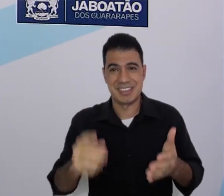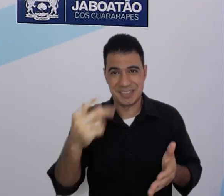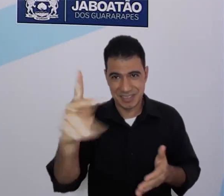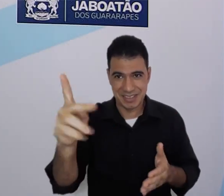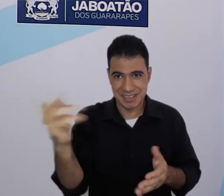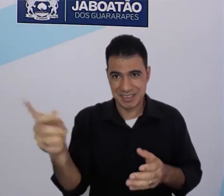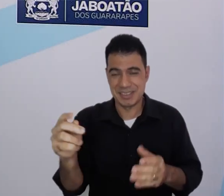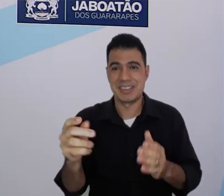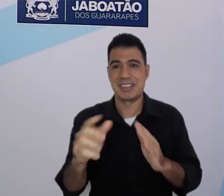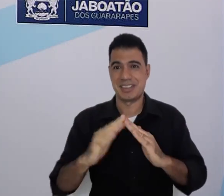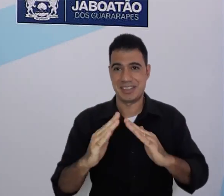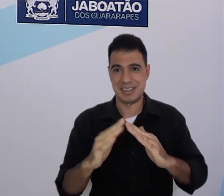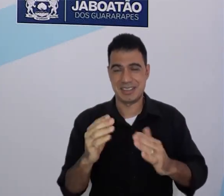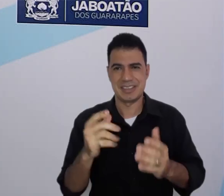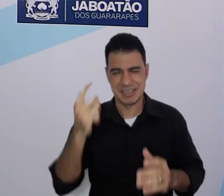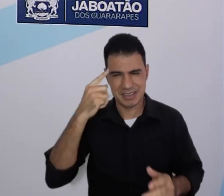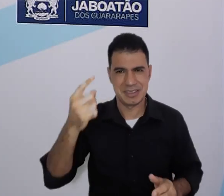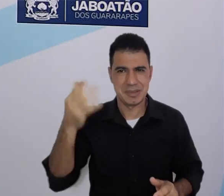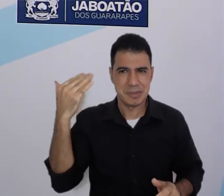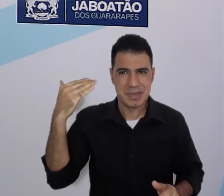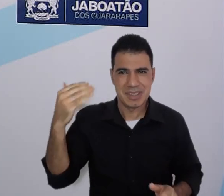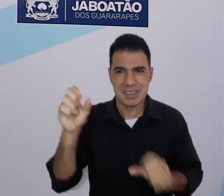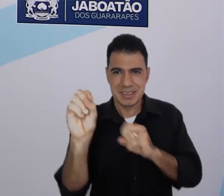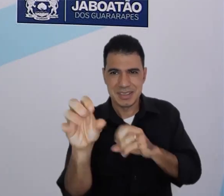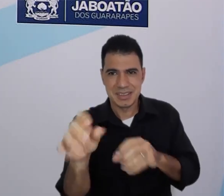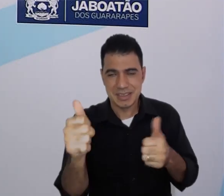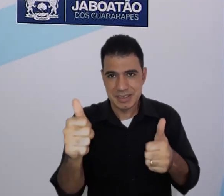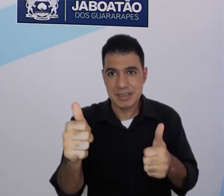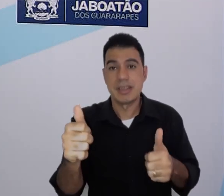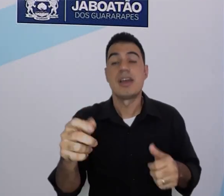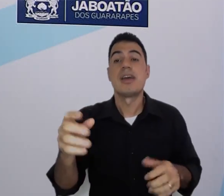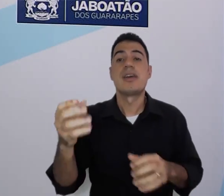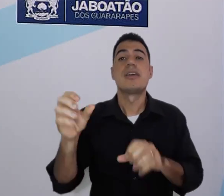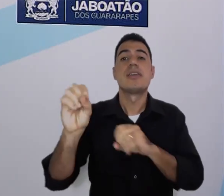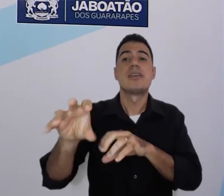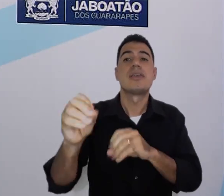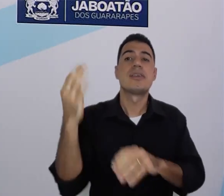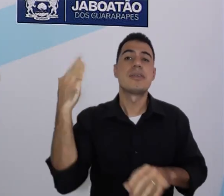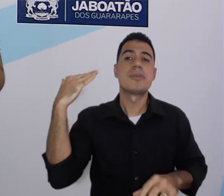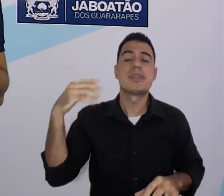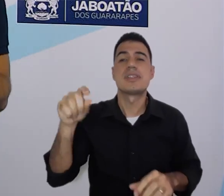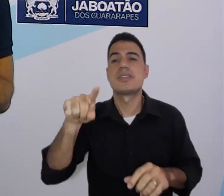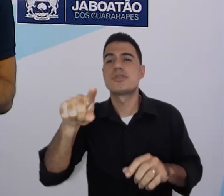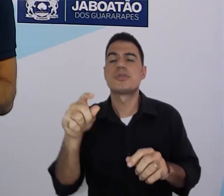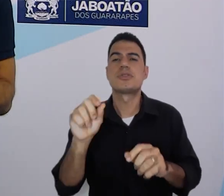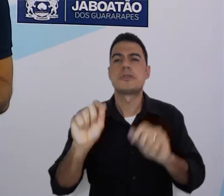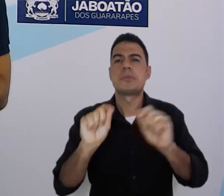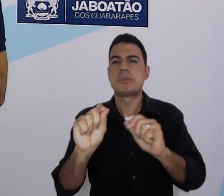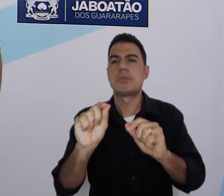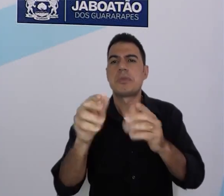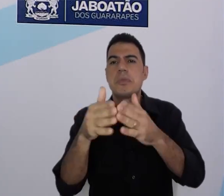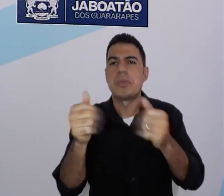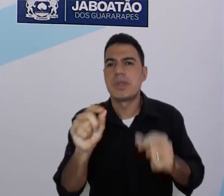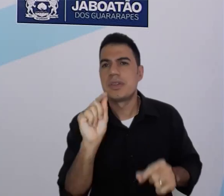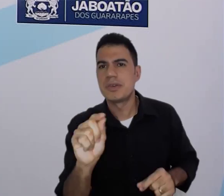passei para vocês lá na aula passada. Na aula passada, eu pedi para que vocês